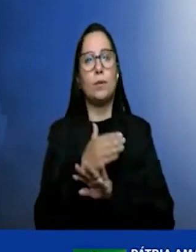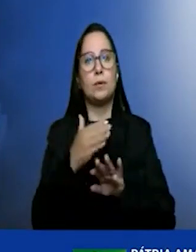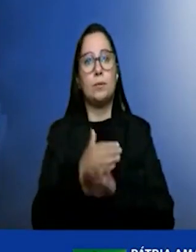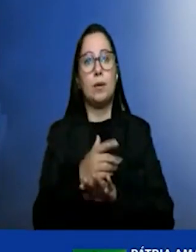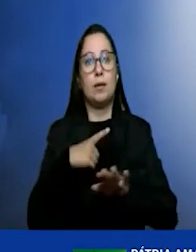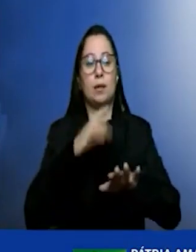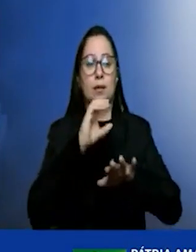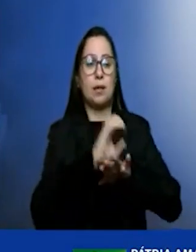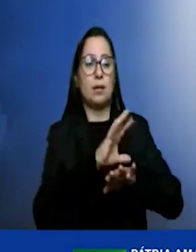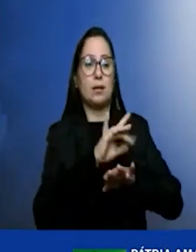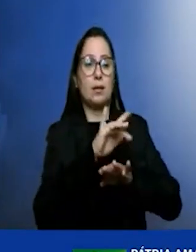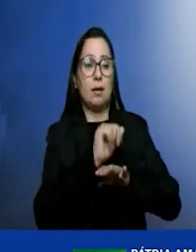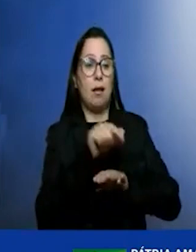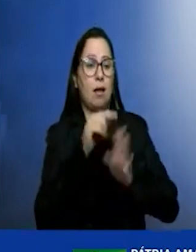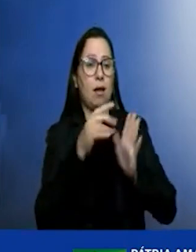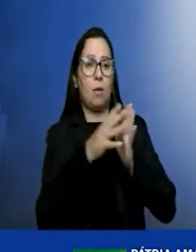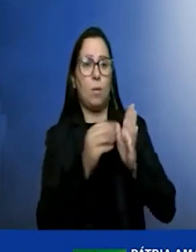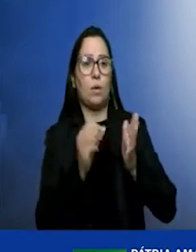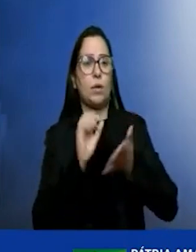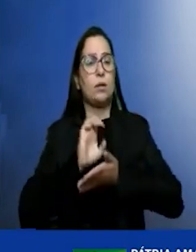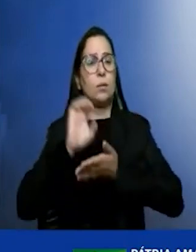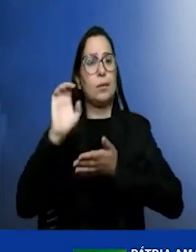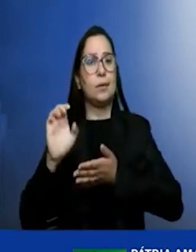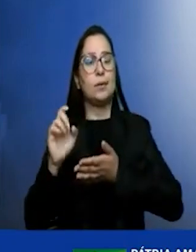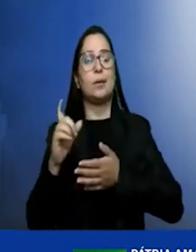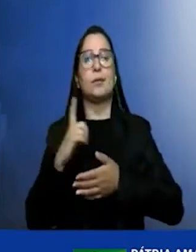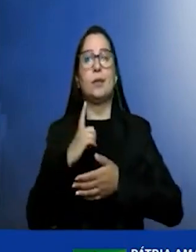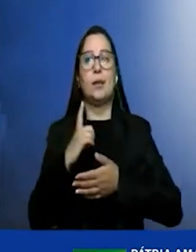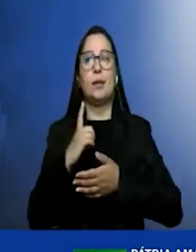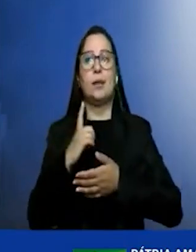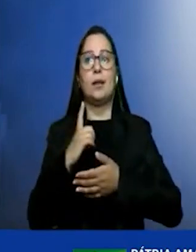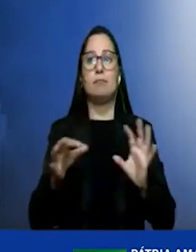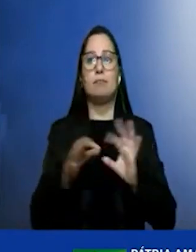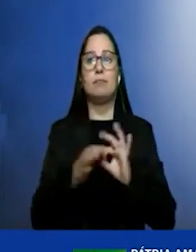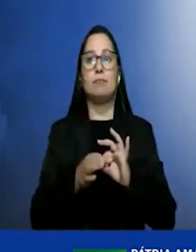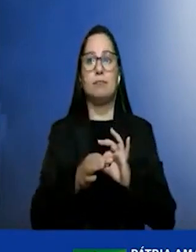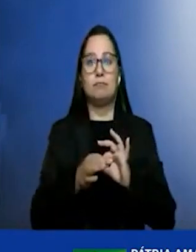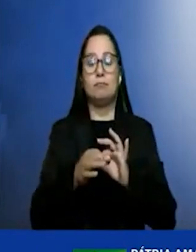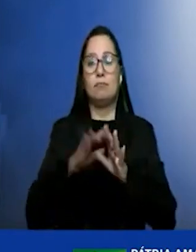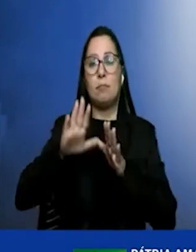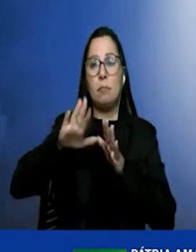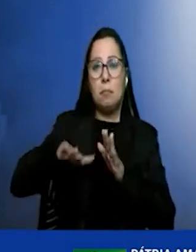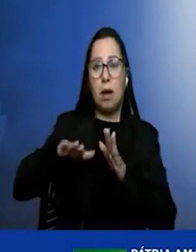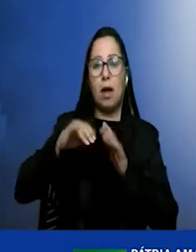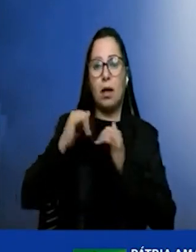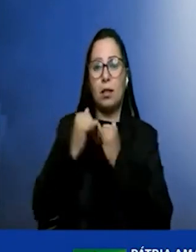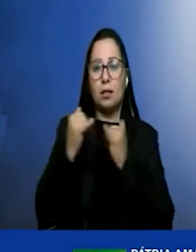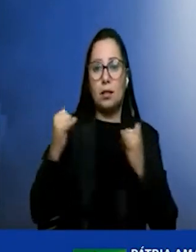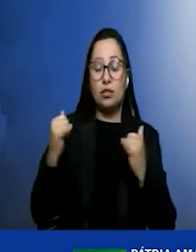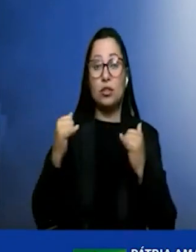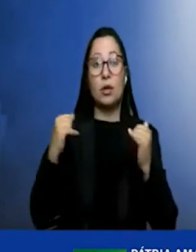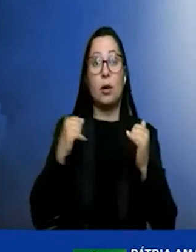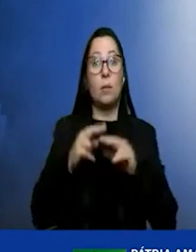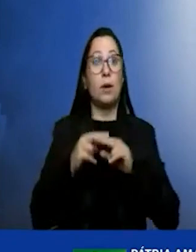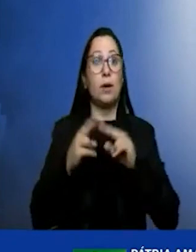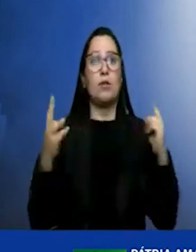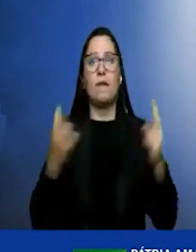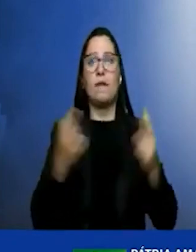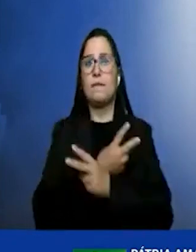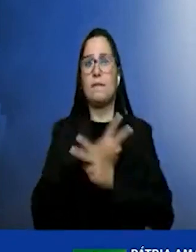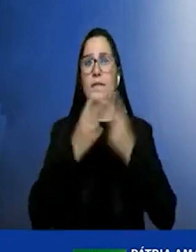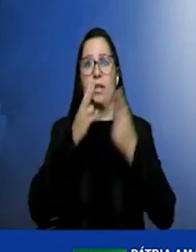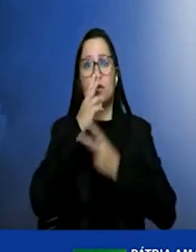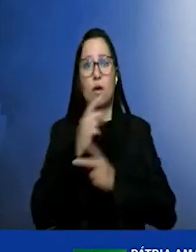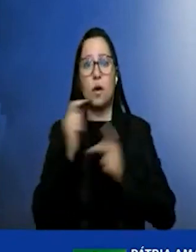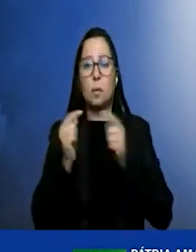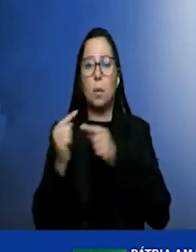exemplo ser um hub de exportação baseado em offshore que por ter ventos mais fortes consegue ter a competitividade